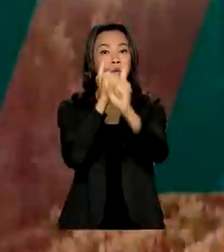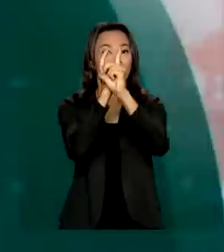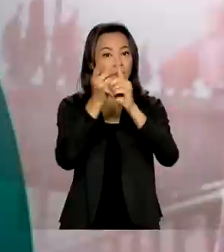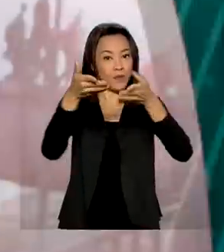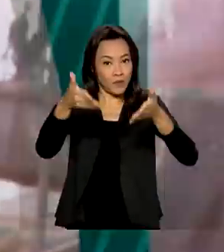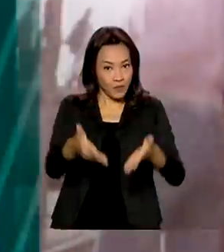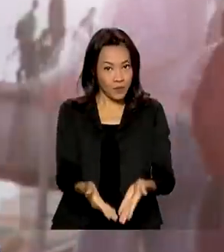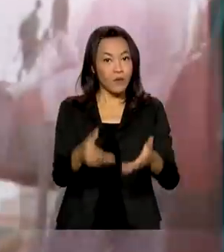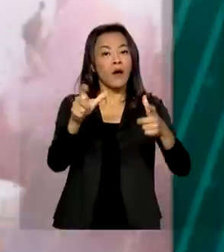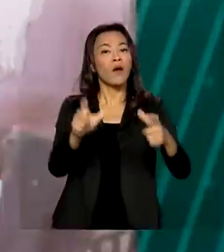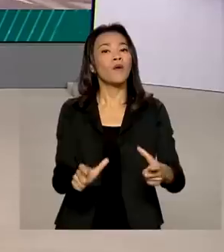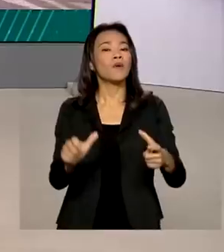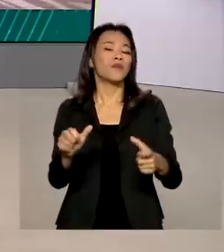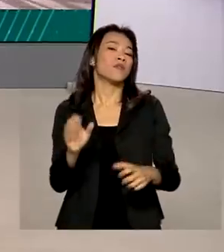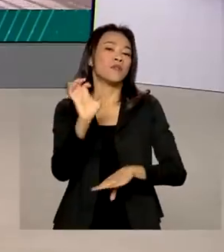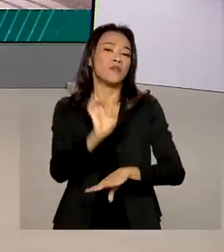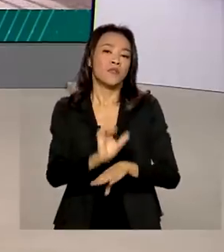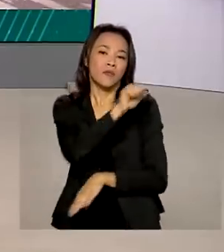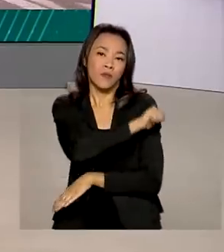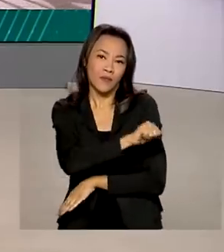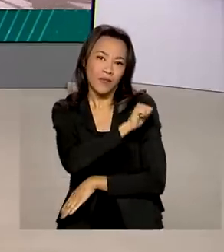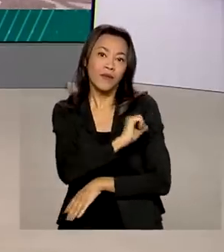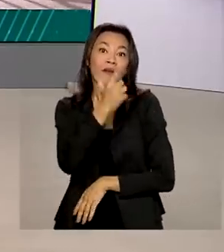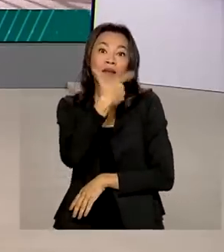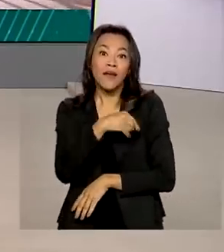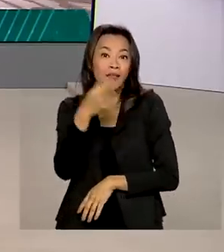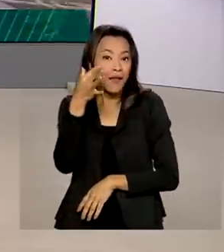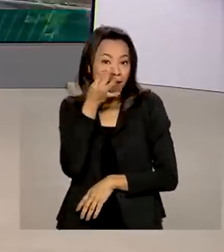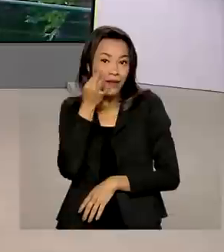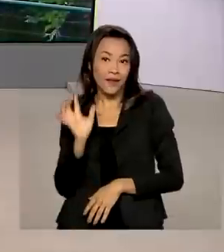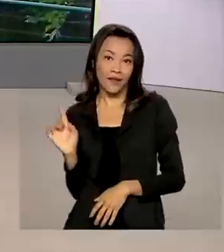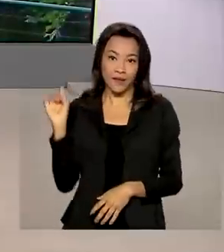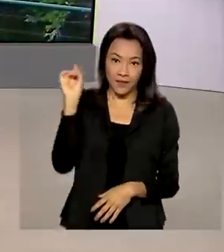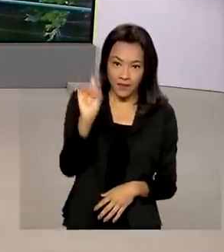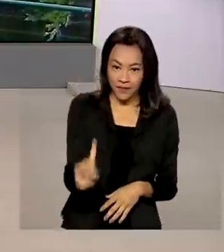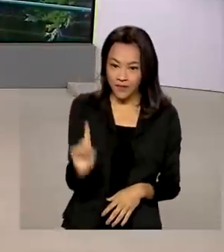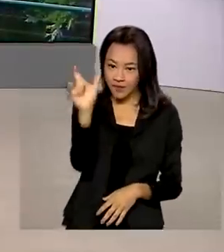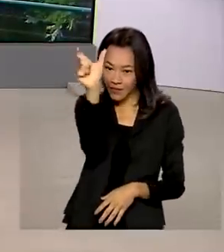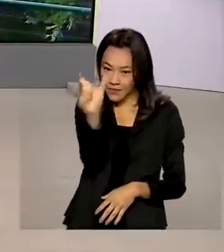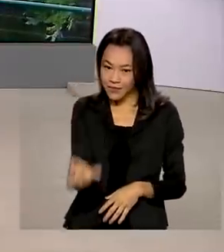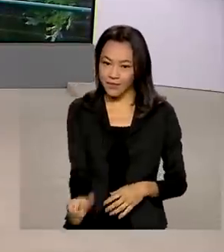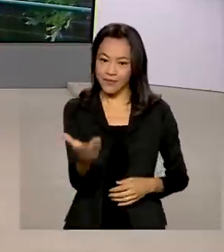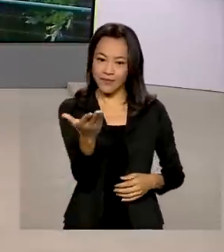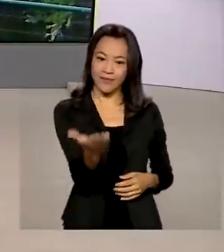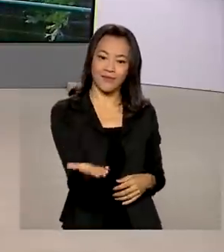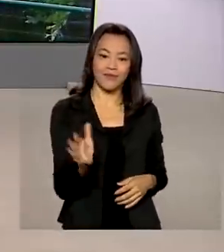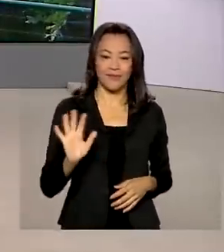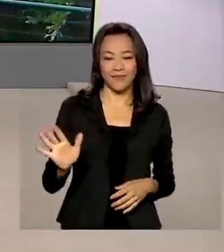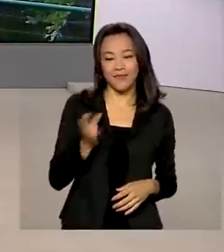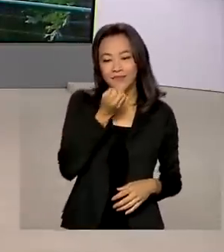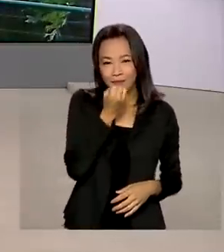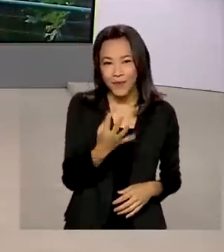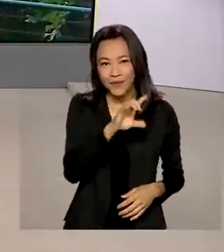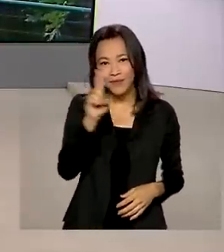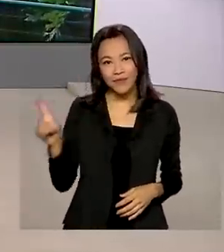Carbono, no Rio de Janeiro. E quem está lá é a repórter Cláudia Boiunga. Cláudia, bom dia para você!